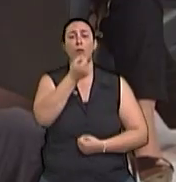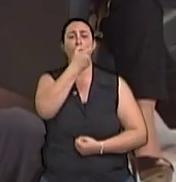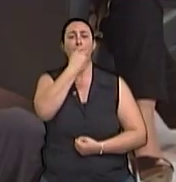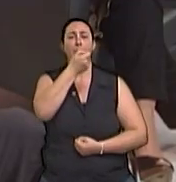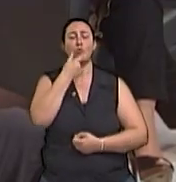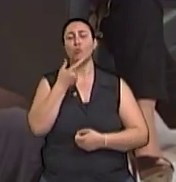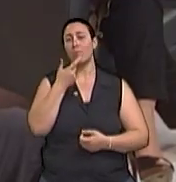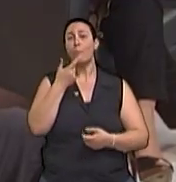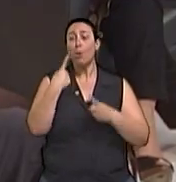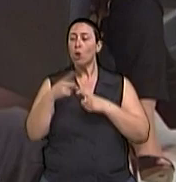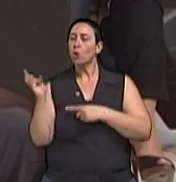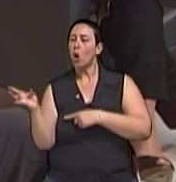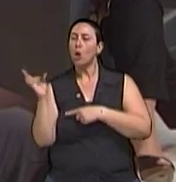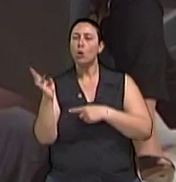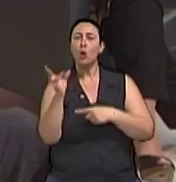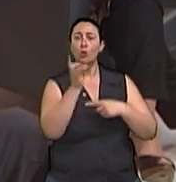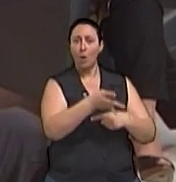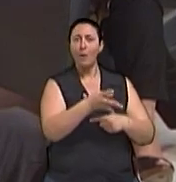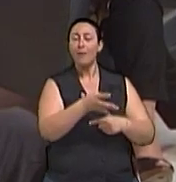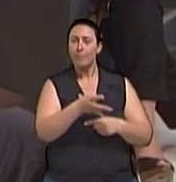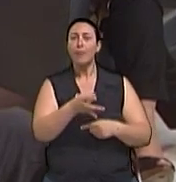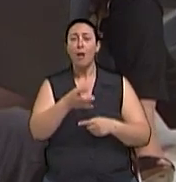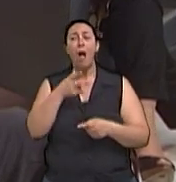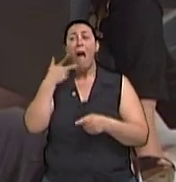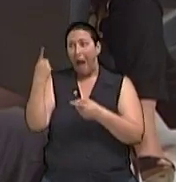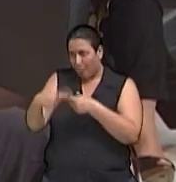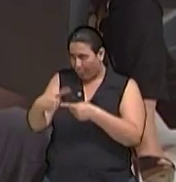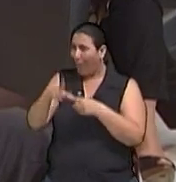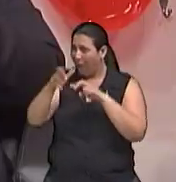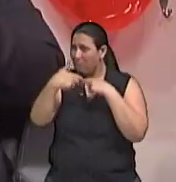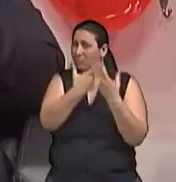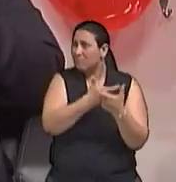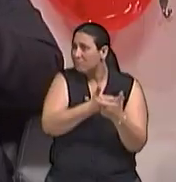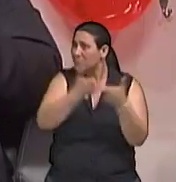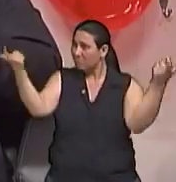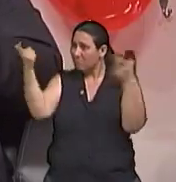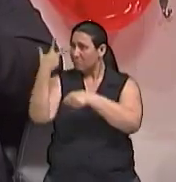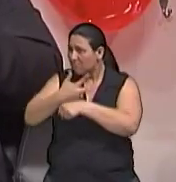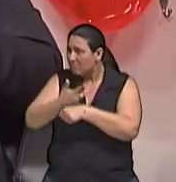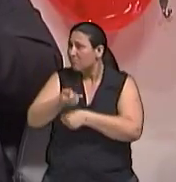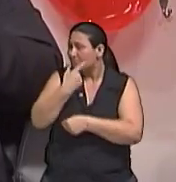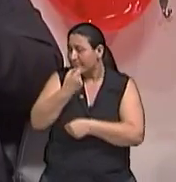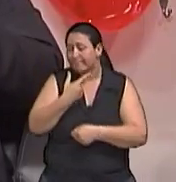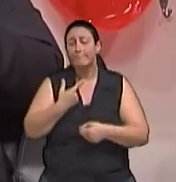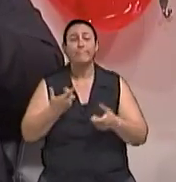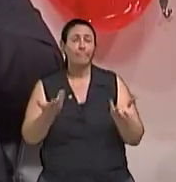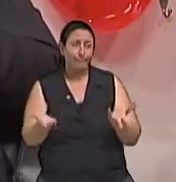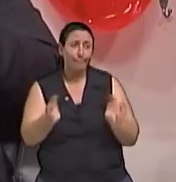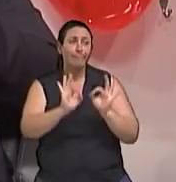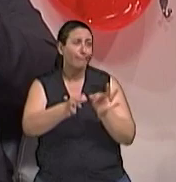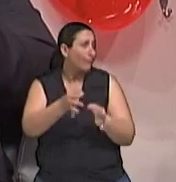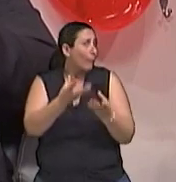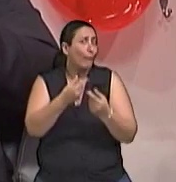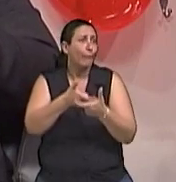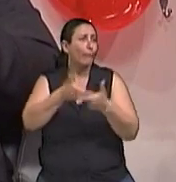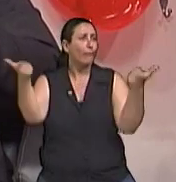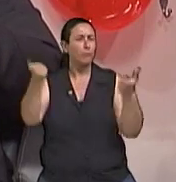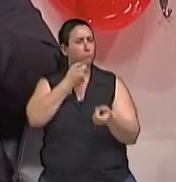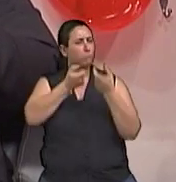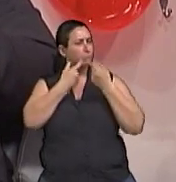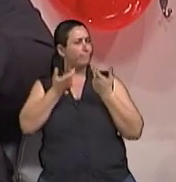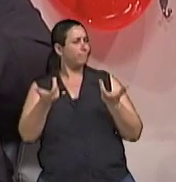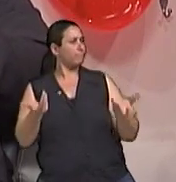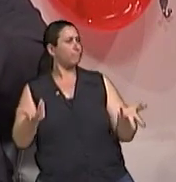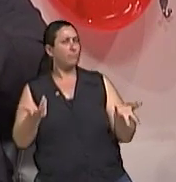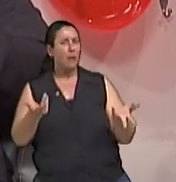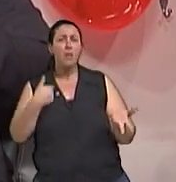esse tipo de brincadeira? Porque os idosos estão tomando muita medicação, doutor. Eu sou da opinião que a Anvisa deveria regular